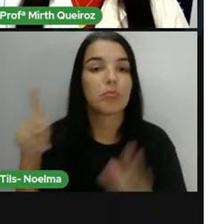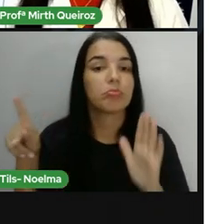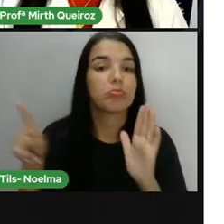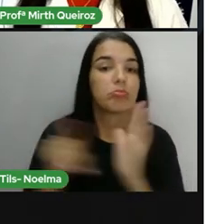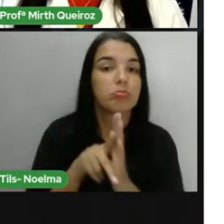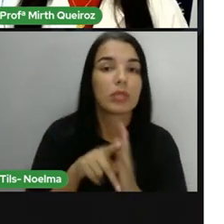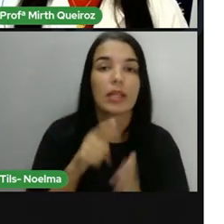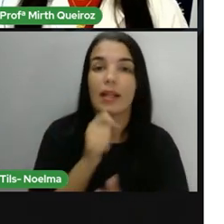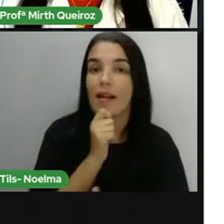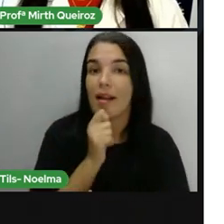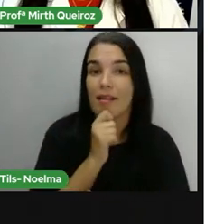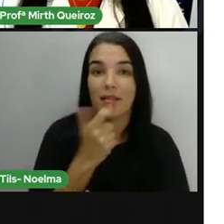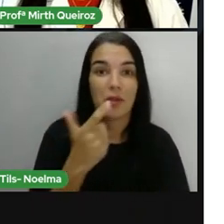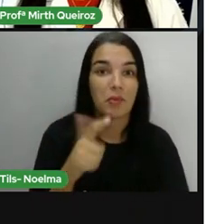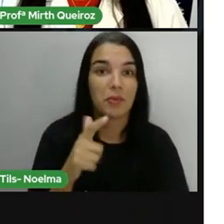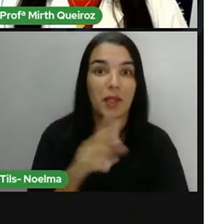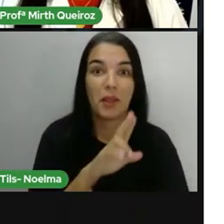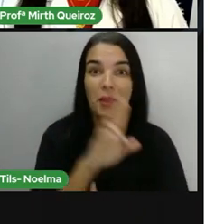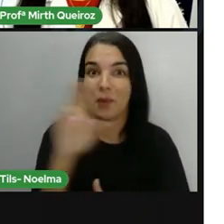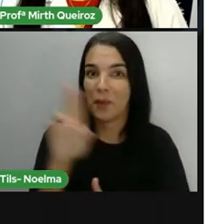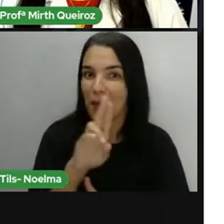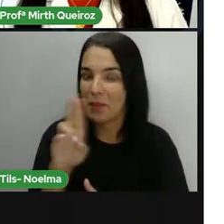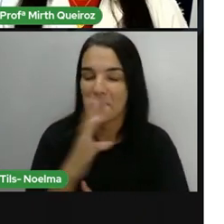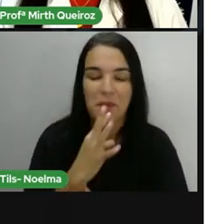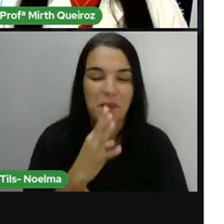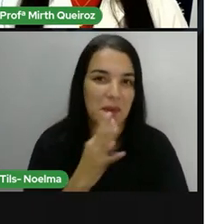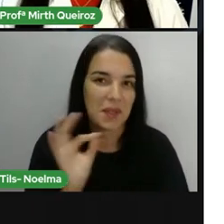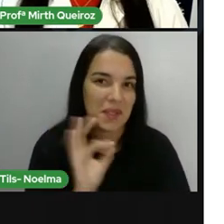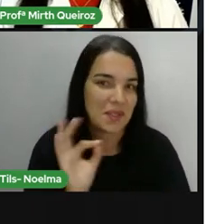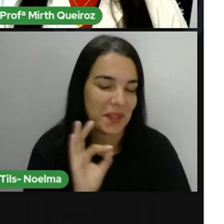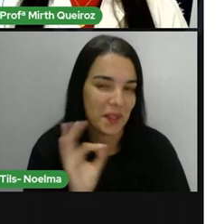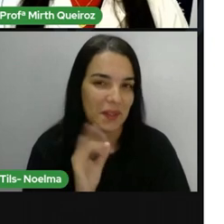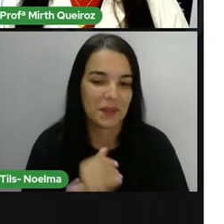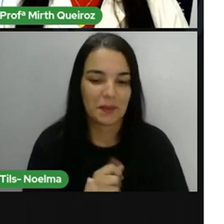não foi ainda catalogada. Não se conhece, né?